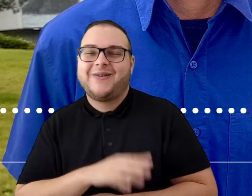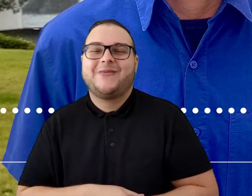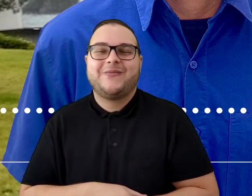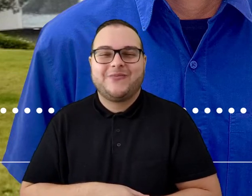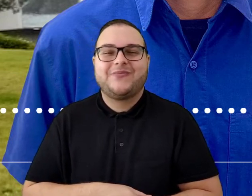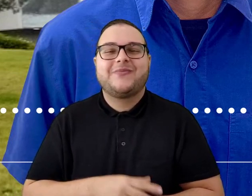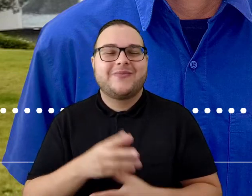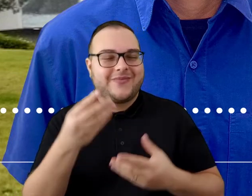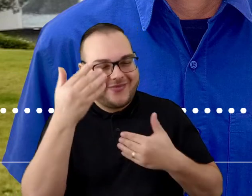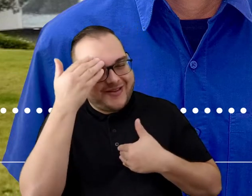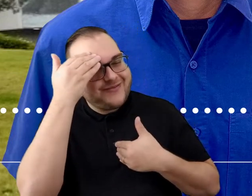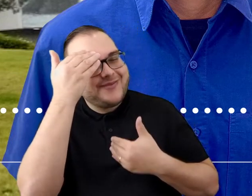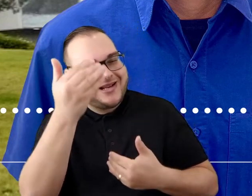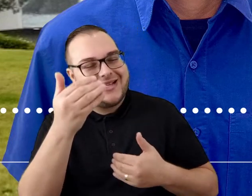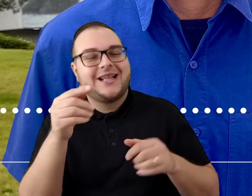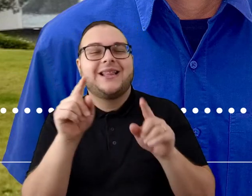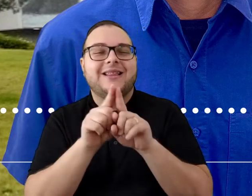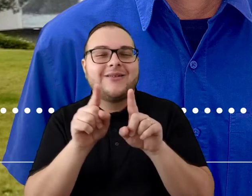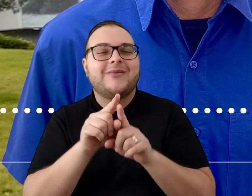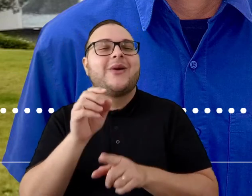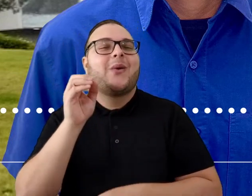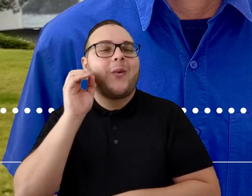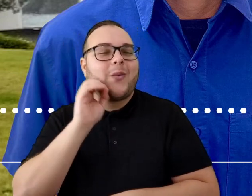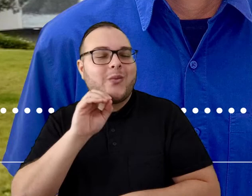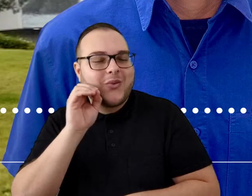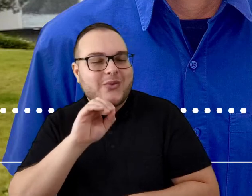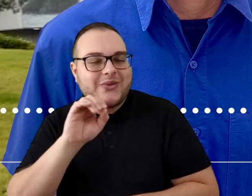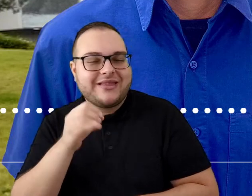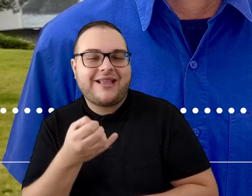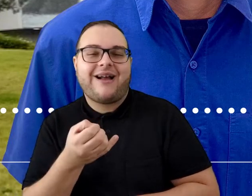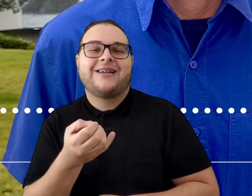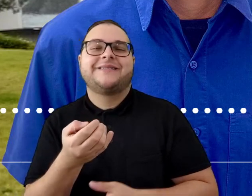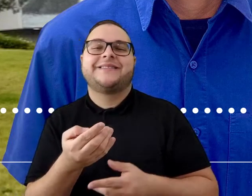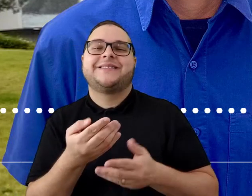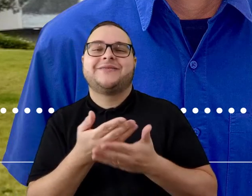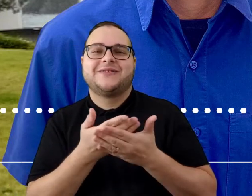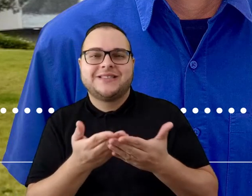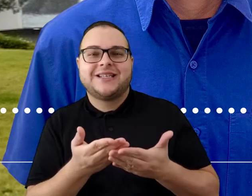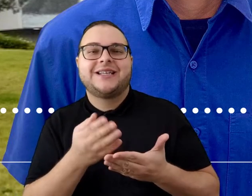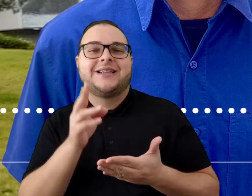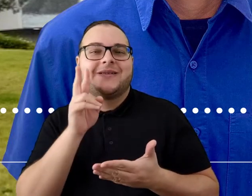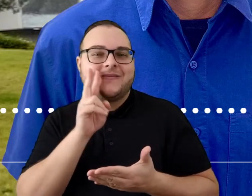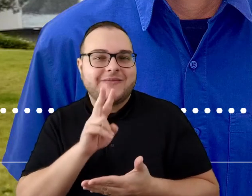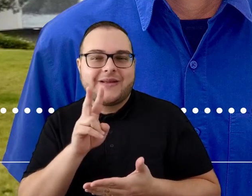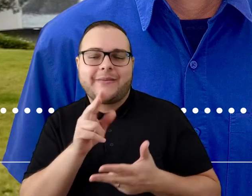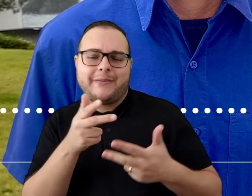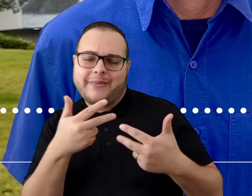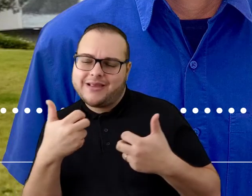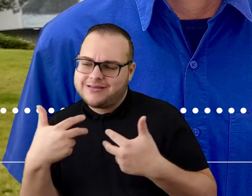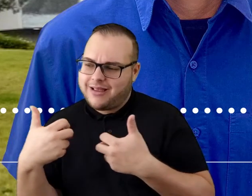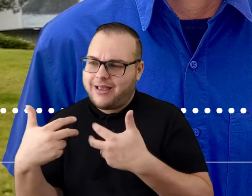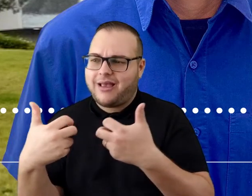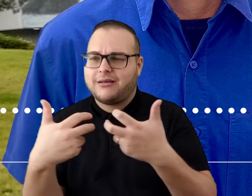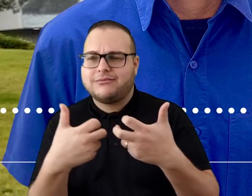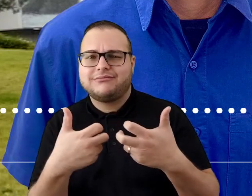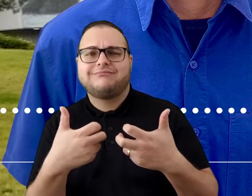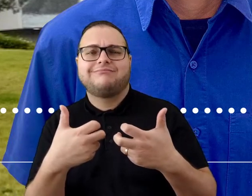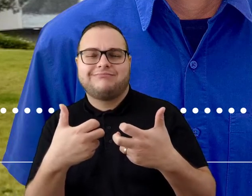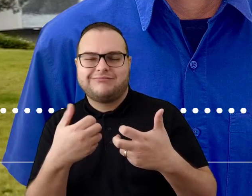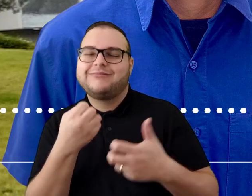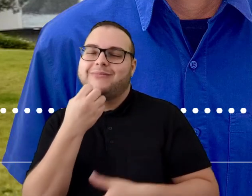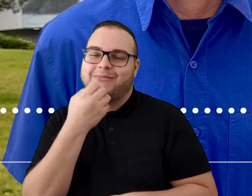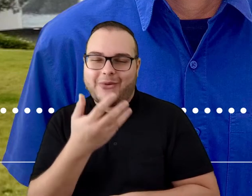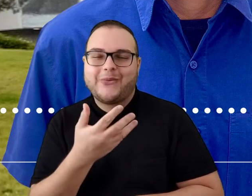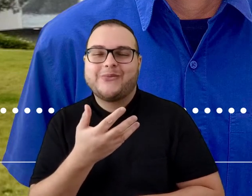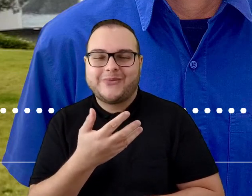Eu só tenho a agradecer de novo a oportunidade. O bacana, isso aí é o reconhecimento que nós temos, né? Eu acho que